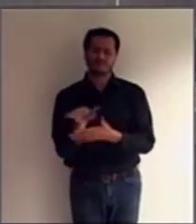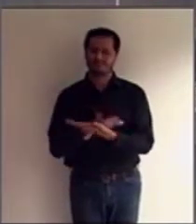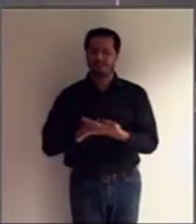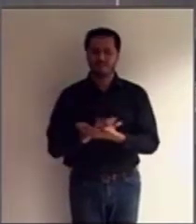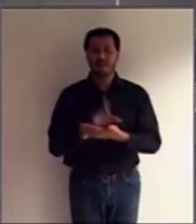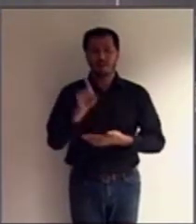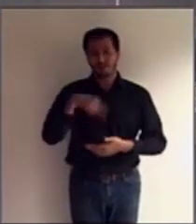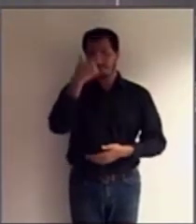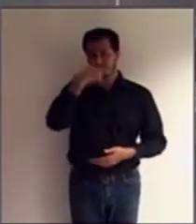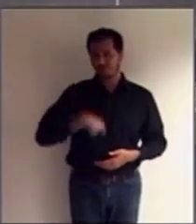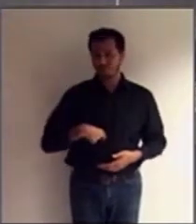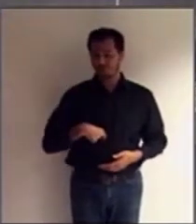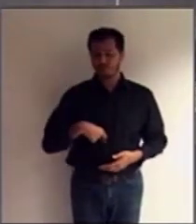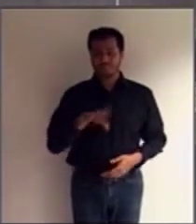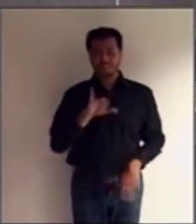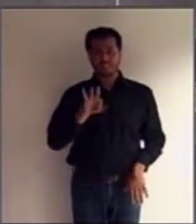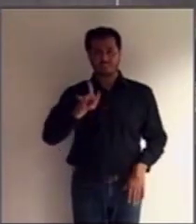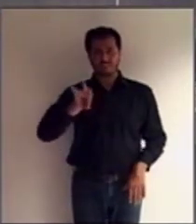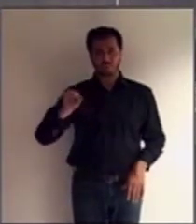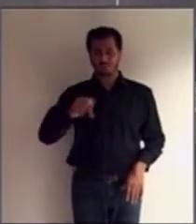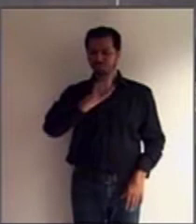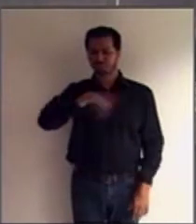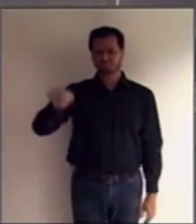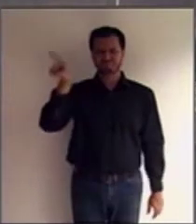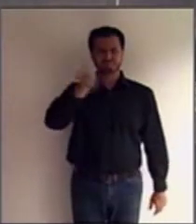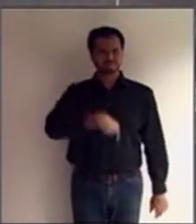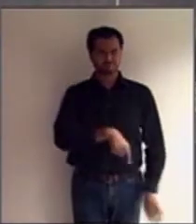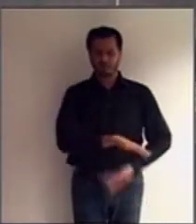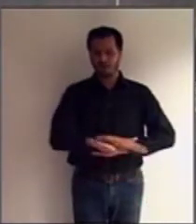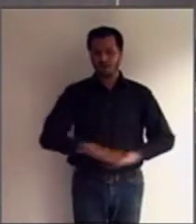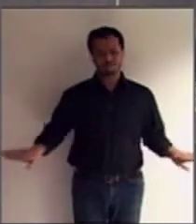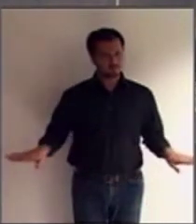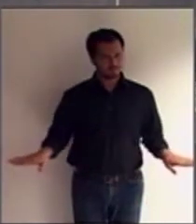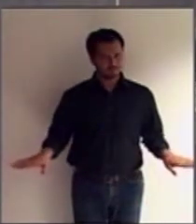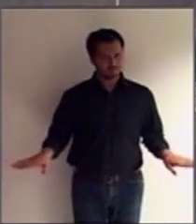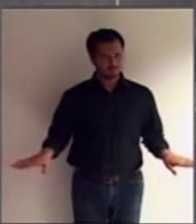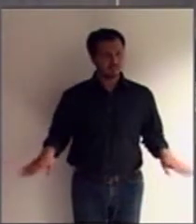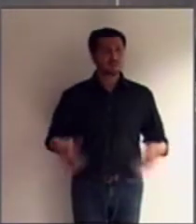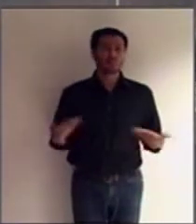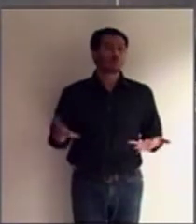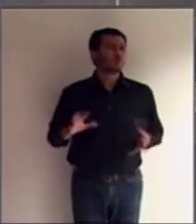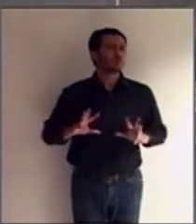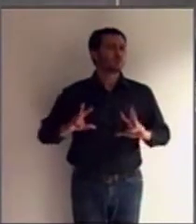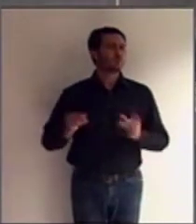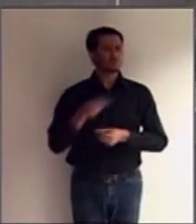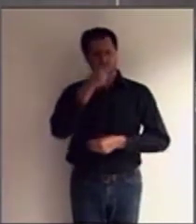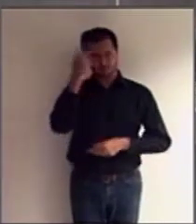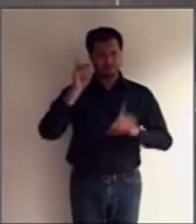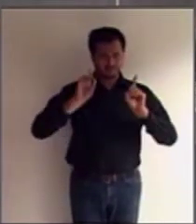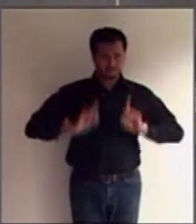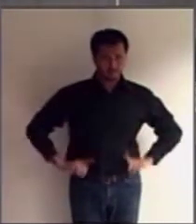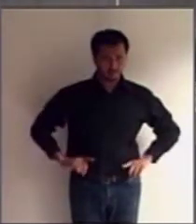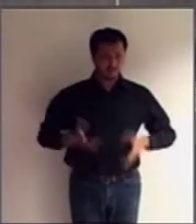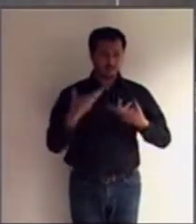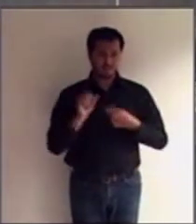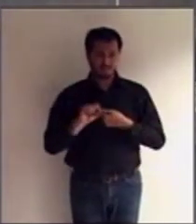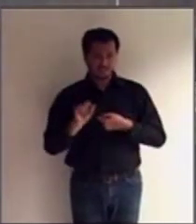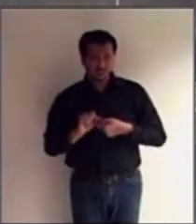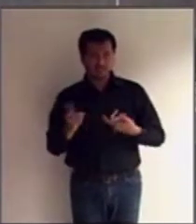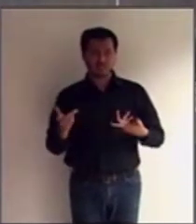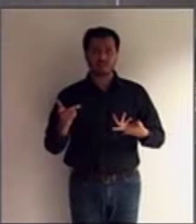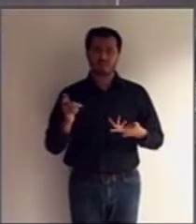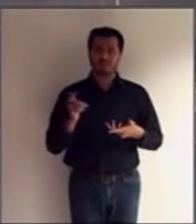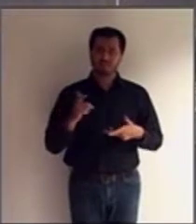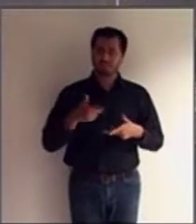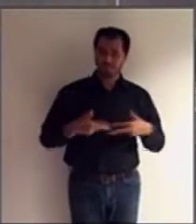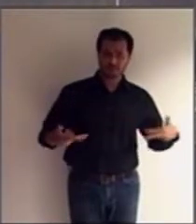civil da pessoa. Tudo o que a pessoa com deficiência precisasse fazer teria de ser por meio